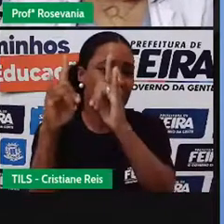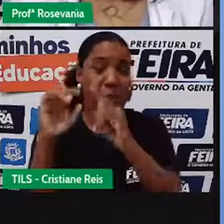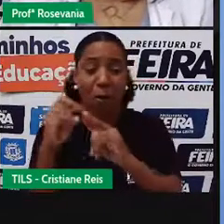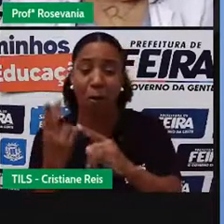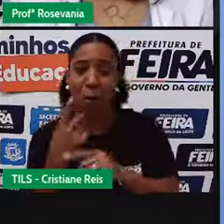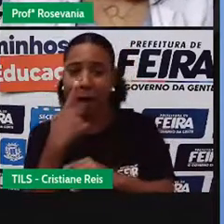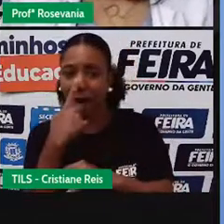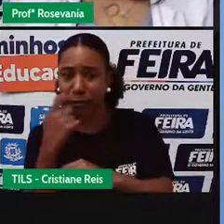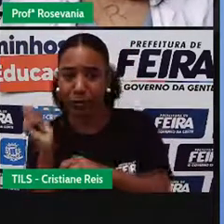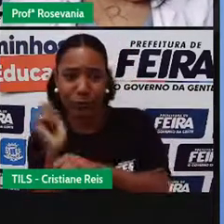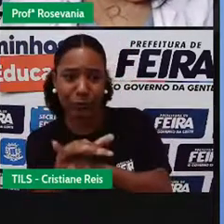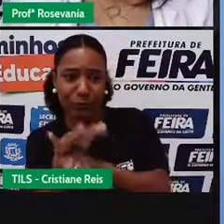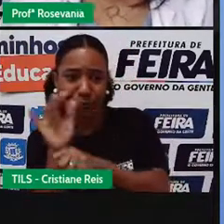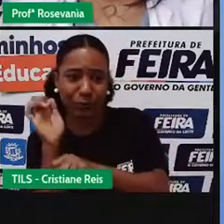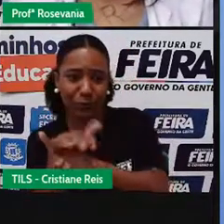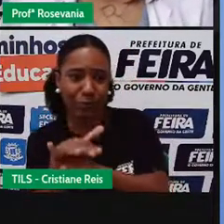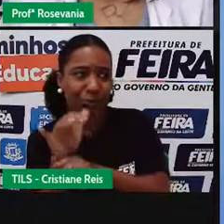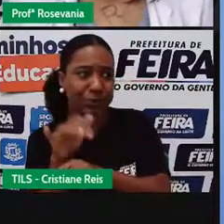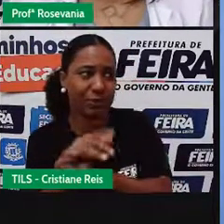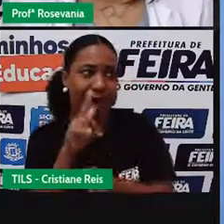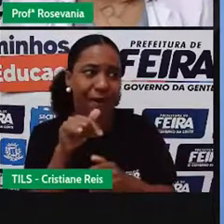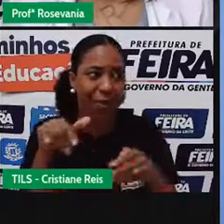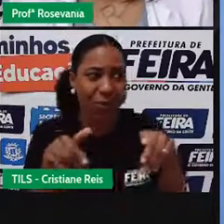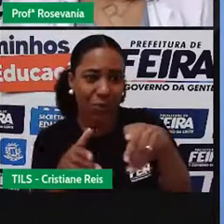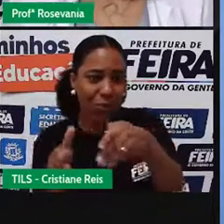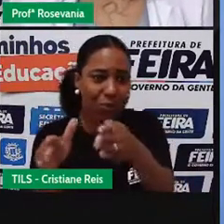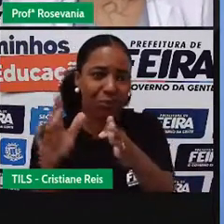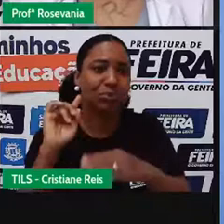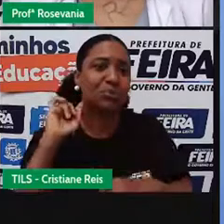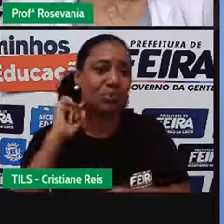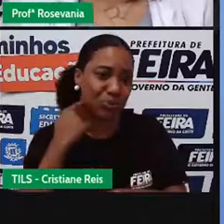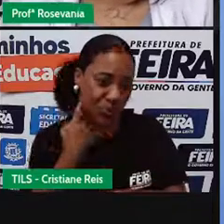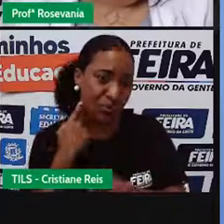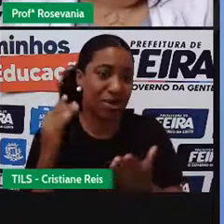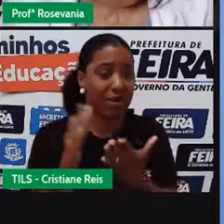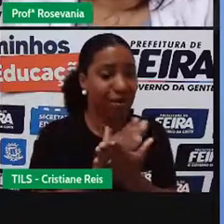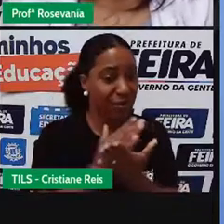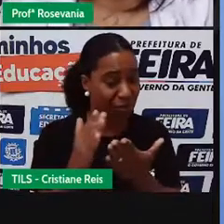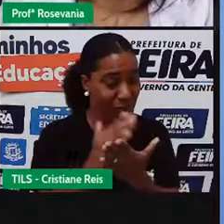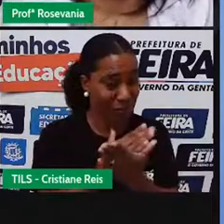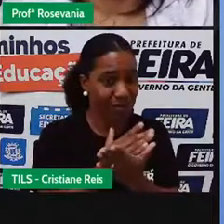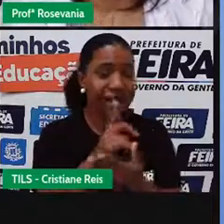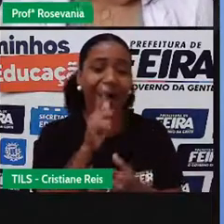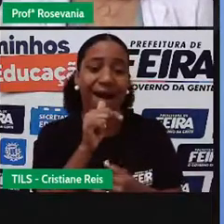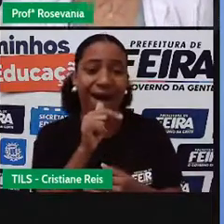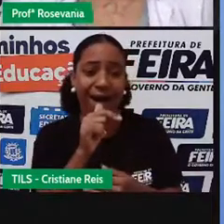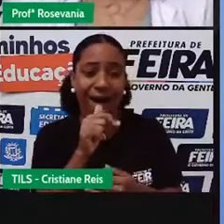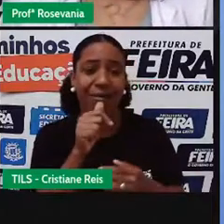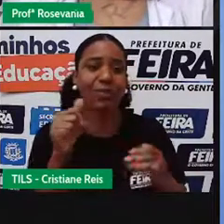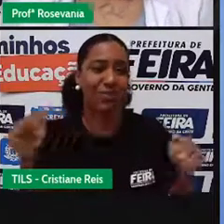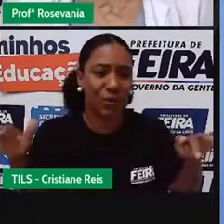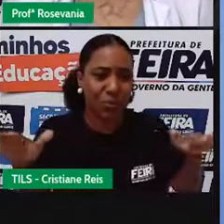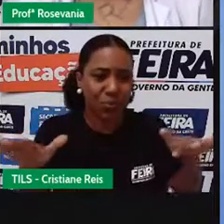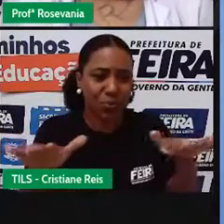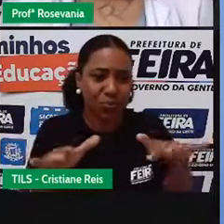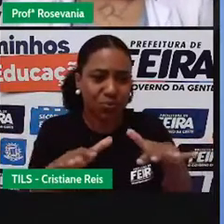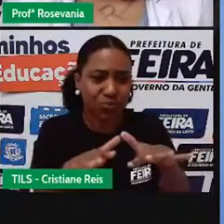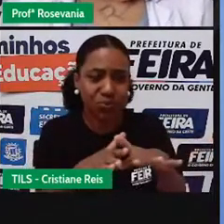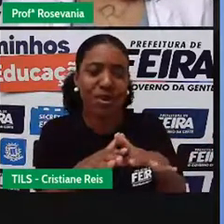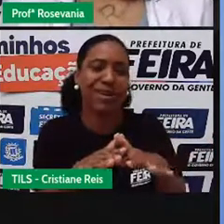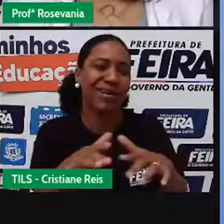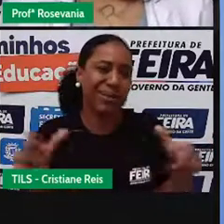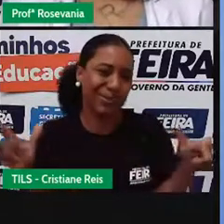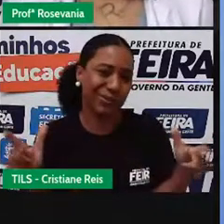mananciais aí. Algumas outras lagoas já foram enterradas, né, por conta do processo de construção, de condomínios, de